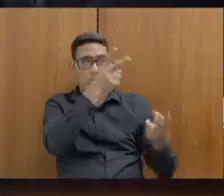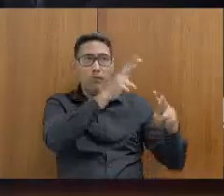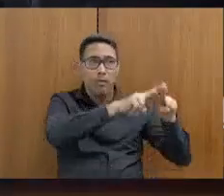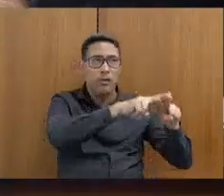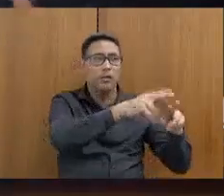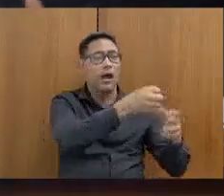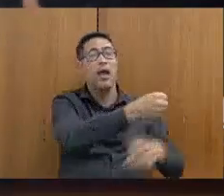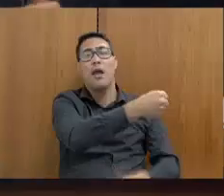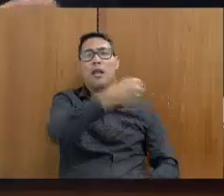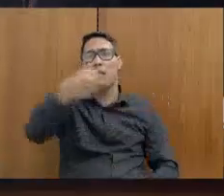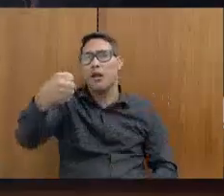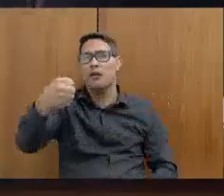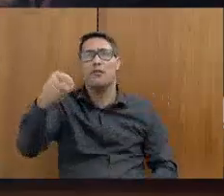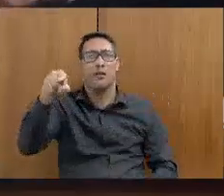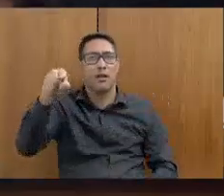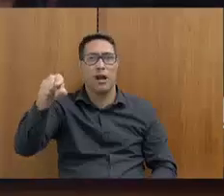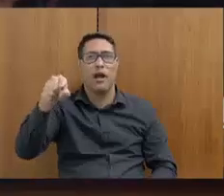às vezes,